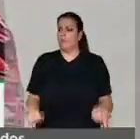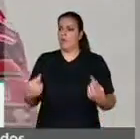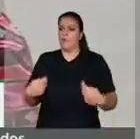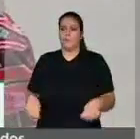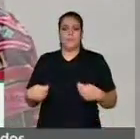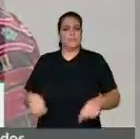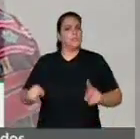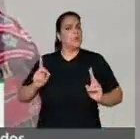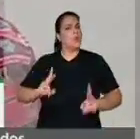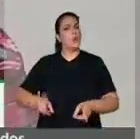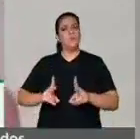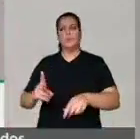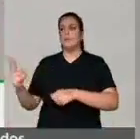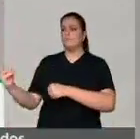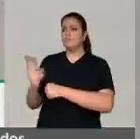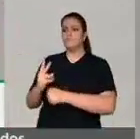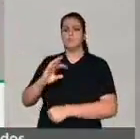o respaldo necessário para a população.